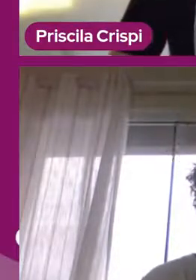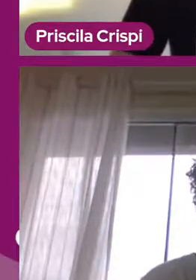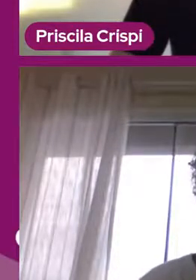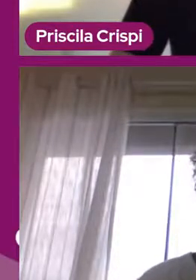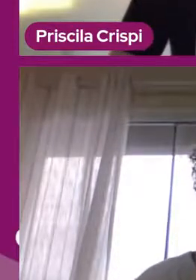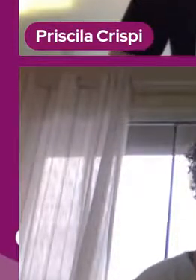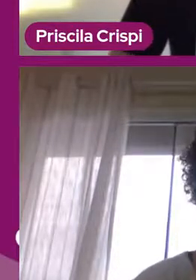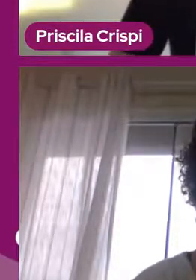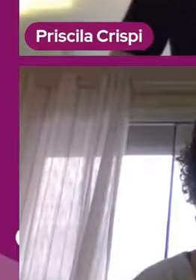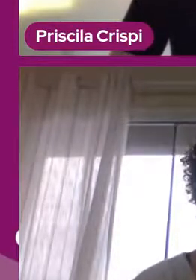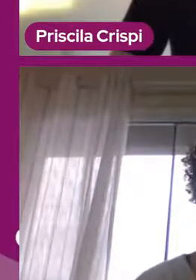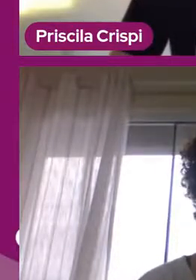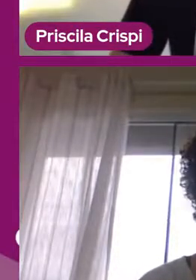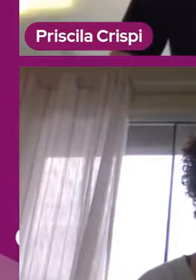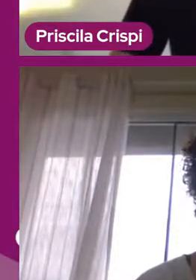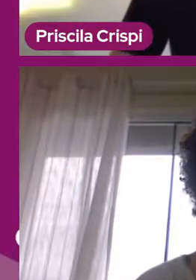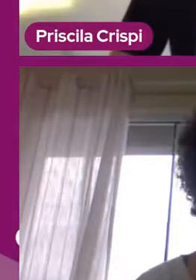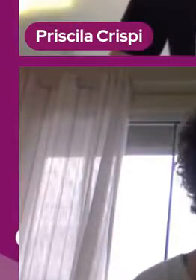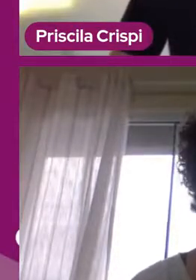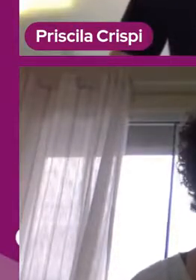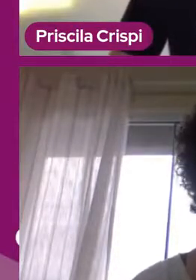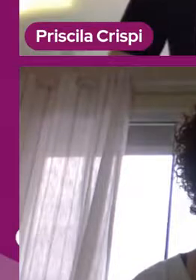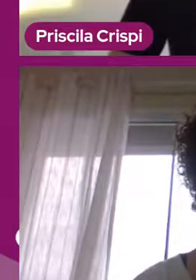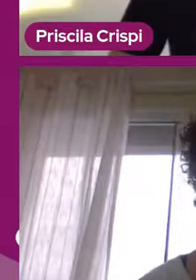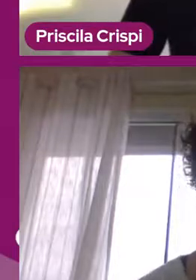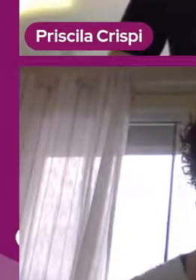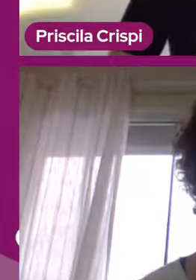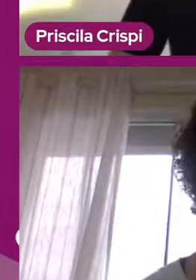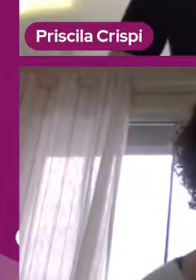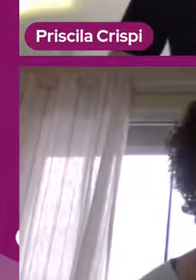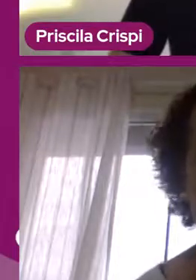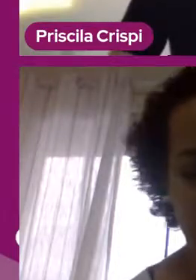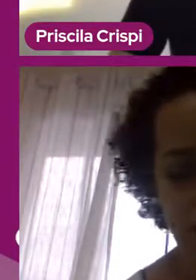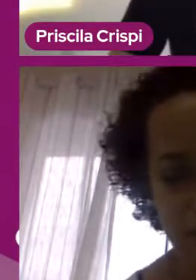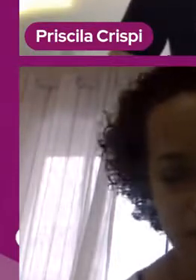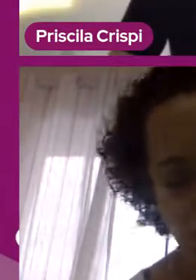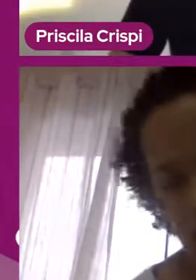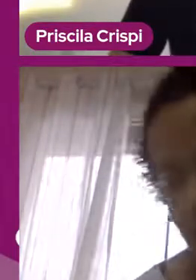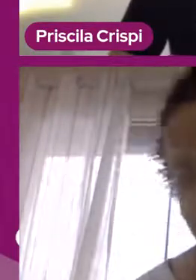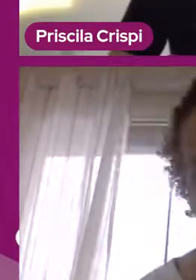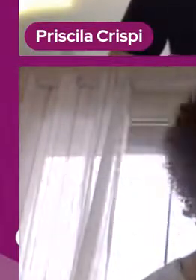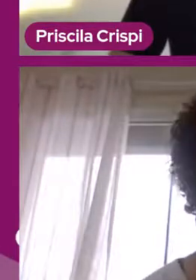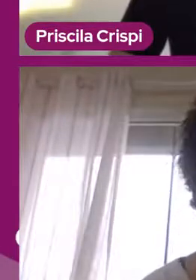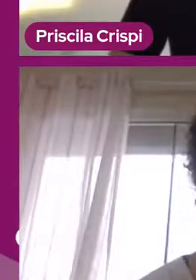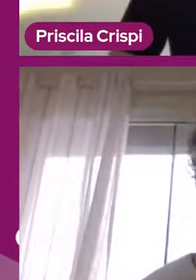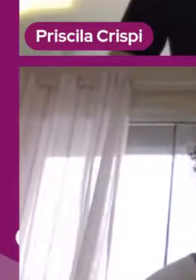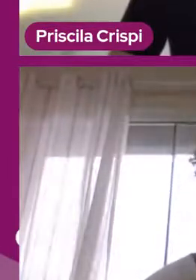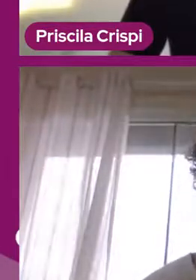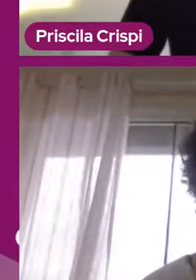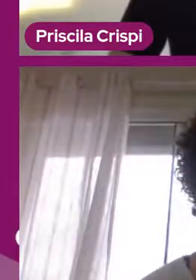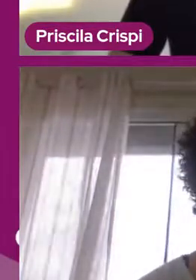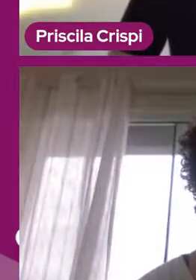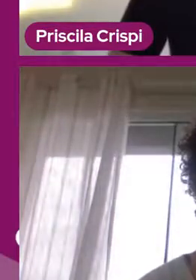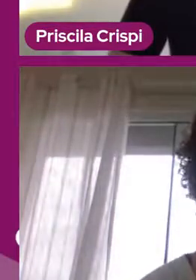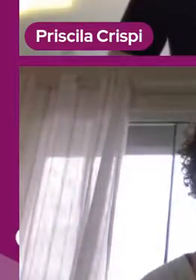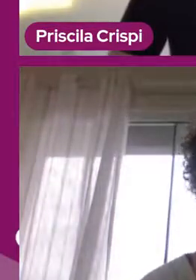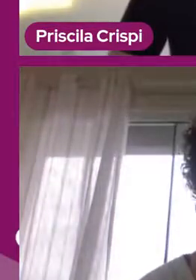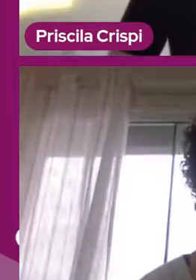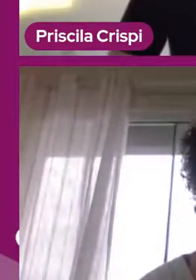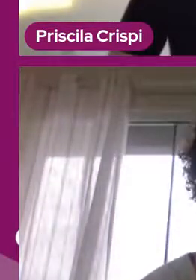Por a gente não pode aprender lá fora, observando os animais que a gente tem presente lá na nossa escola, ovelha, pato,